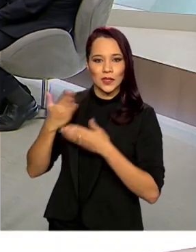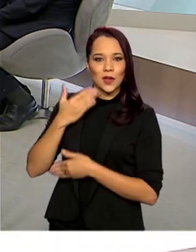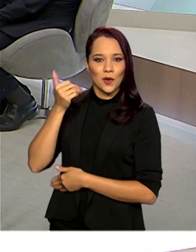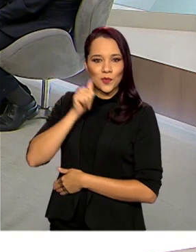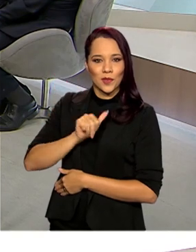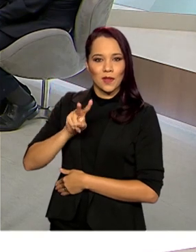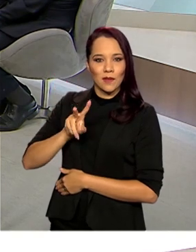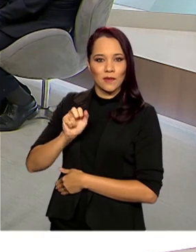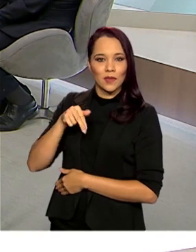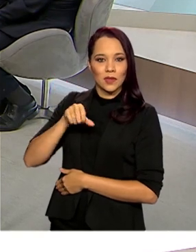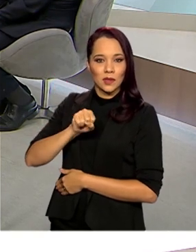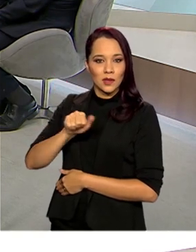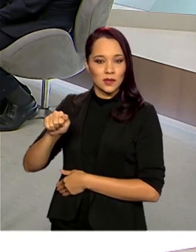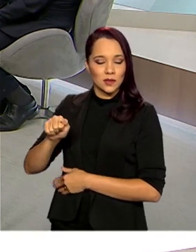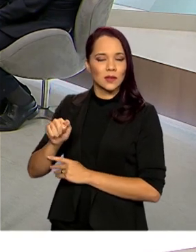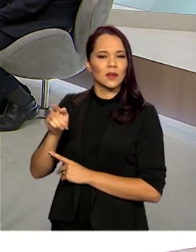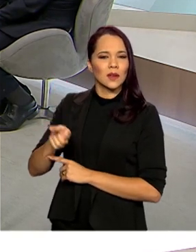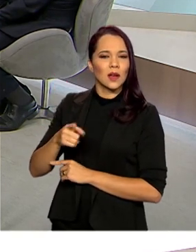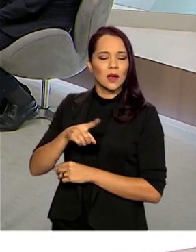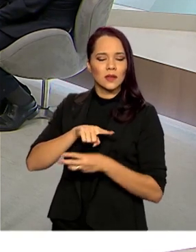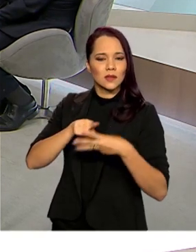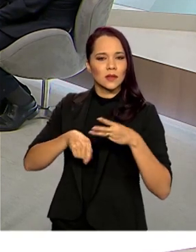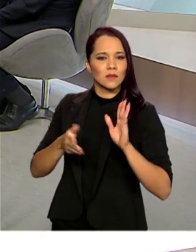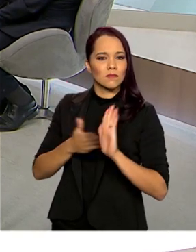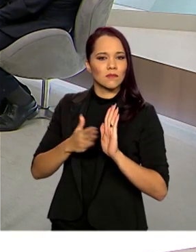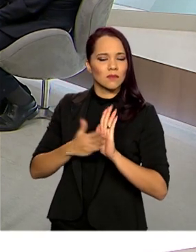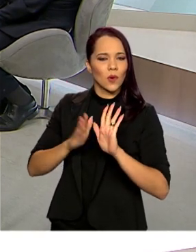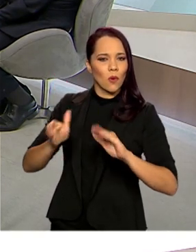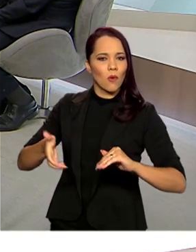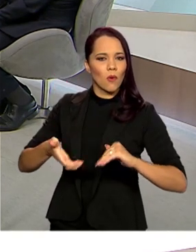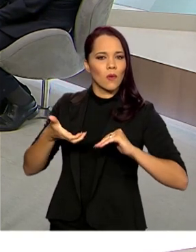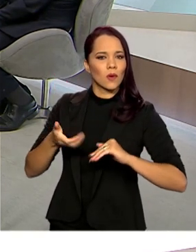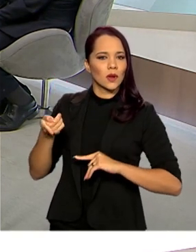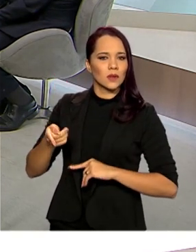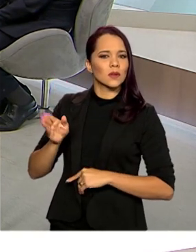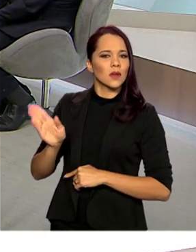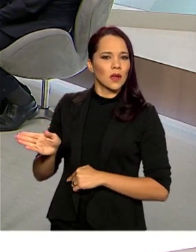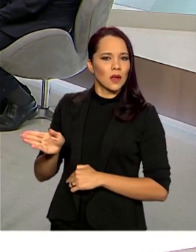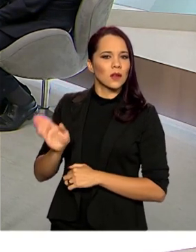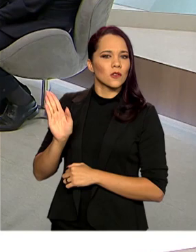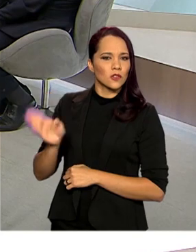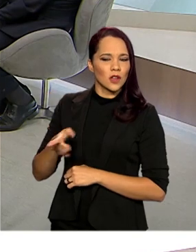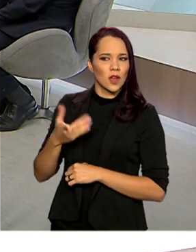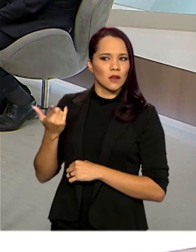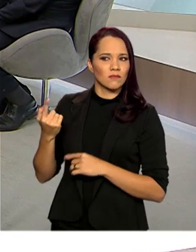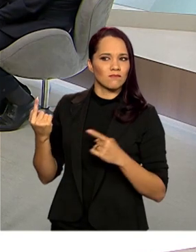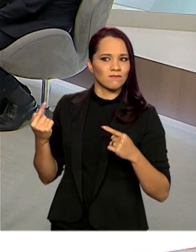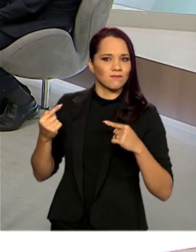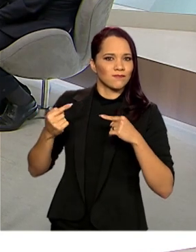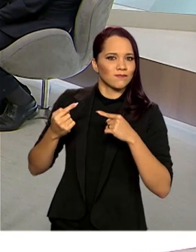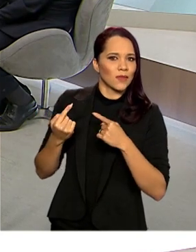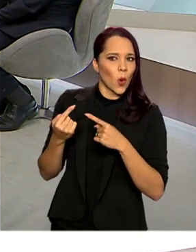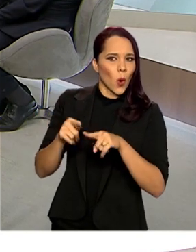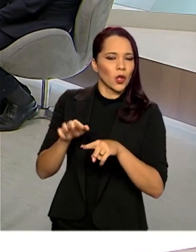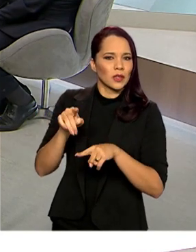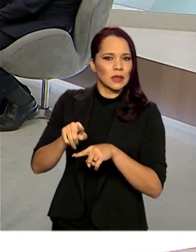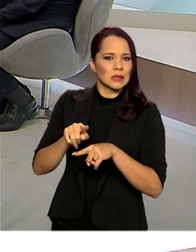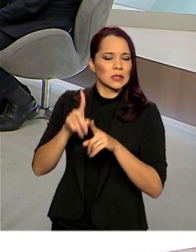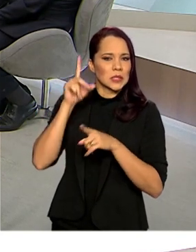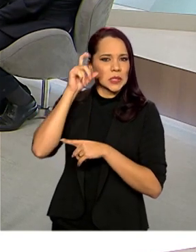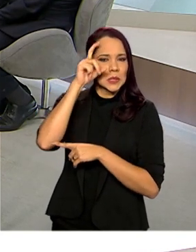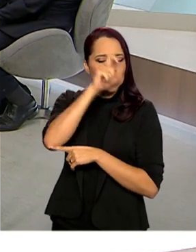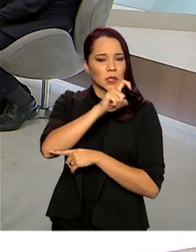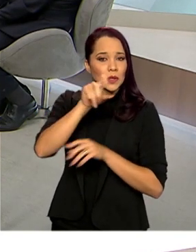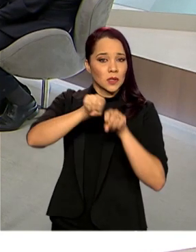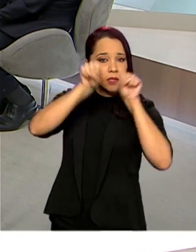Casalino. Vanessa, as três propostas que estão no Congresso Nacional, elas combatem de uma certa forma essa complexidade